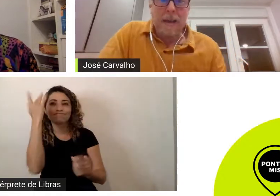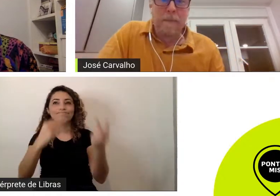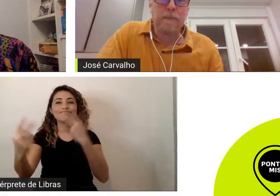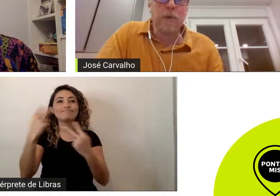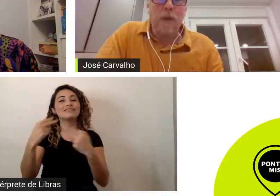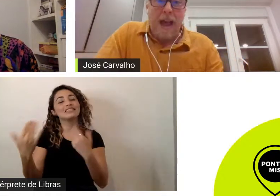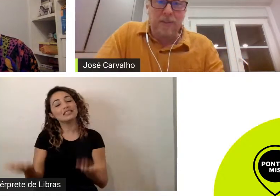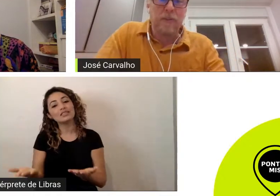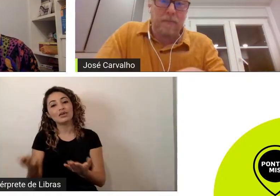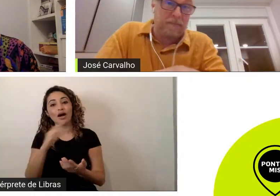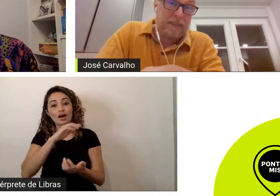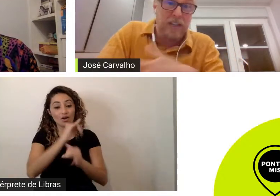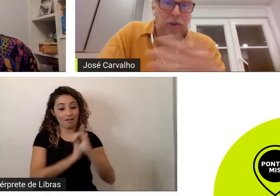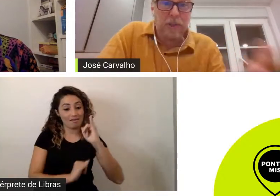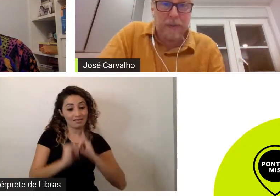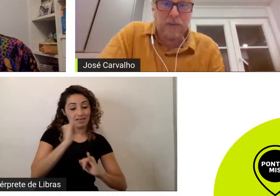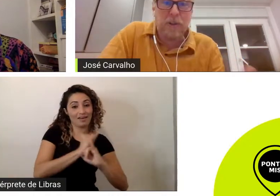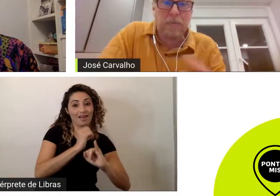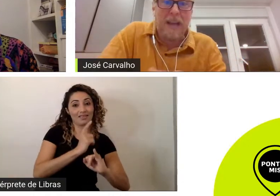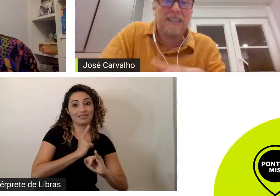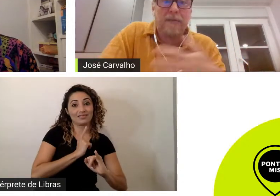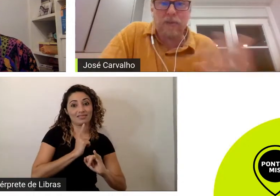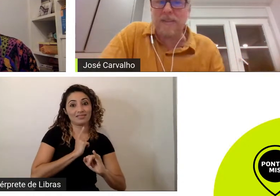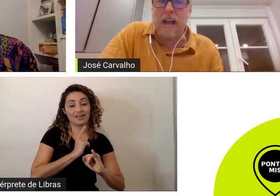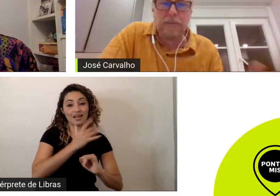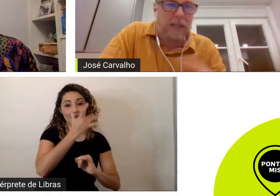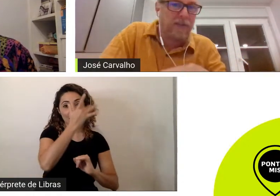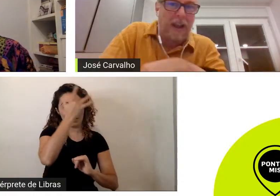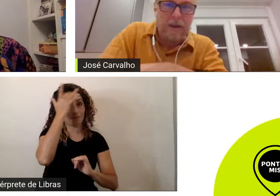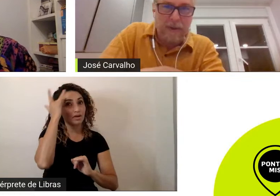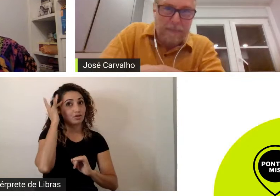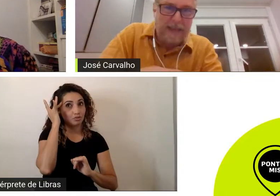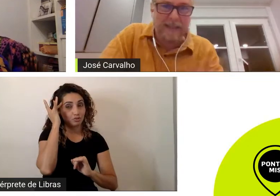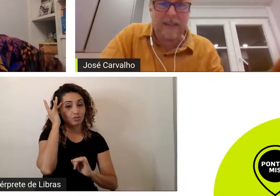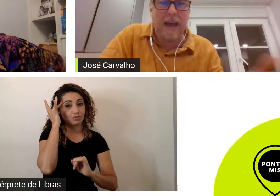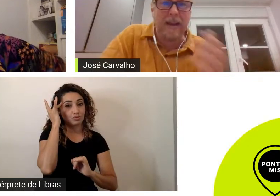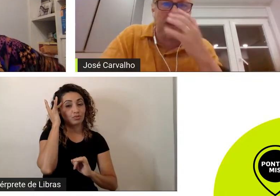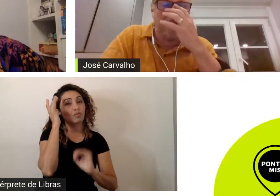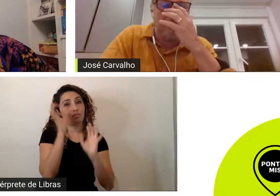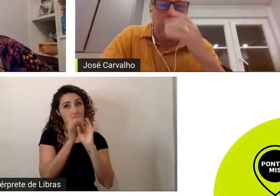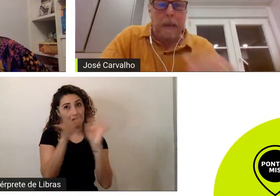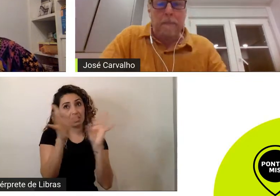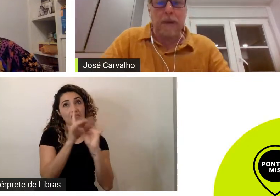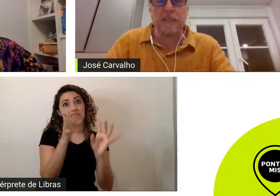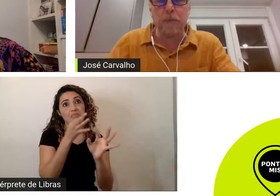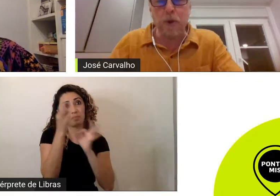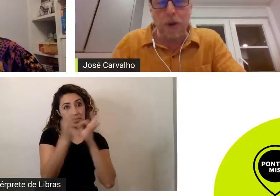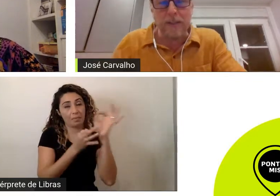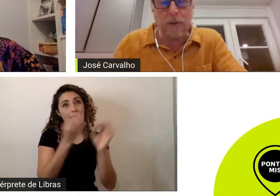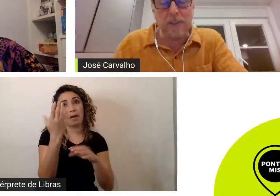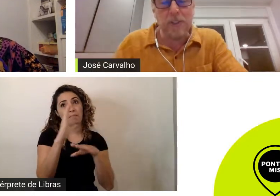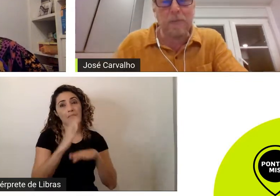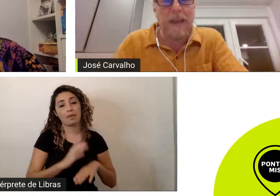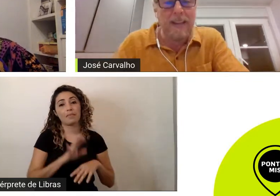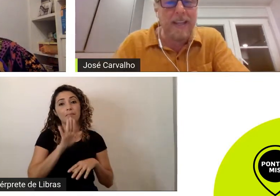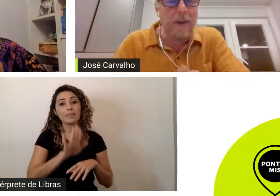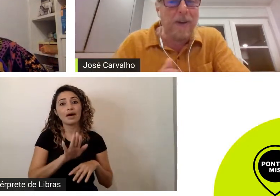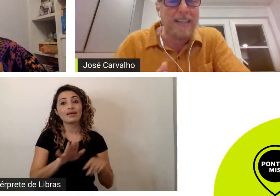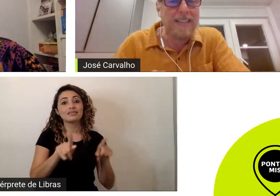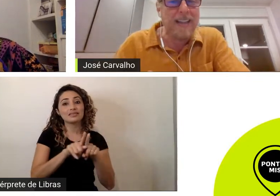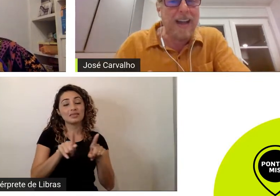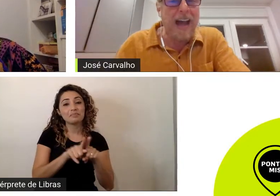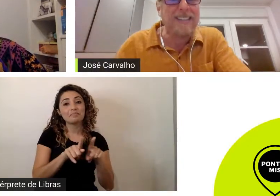por um lado deixou as pessoas mais à vontade pra elas falarem o que bem quiserem né mas por outro a gente